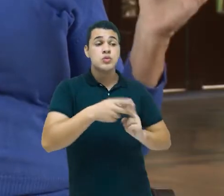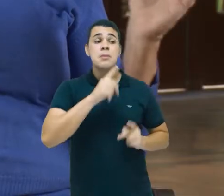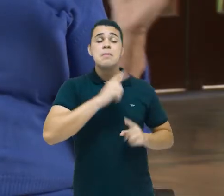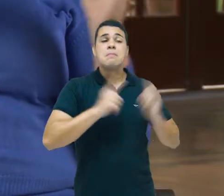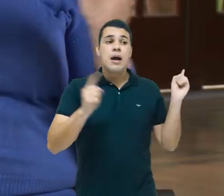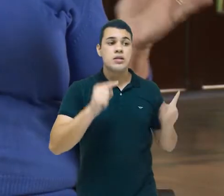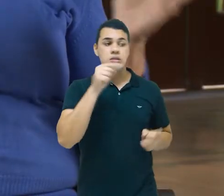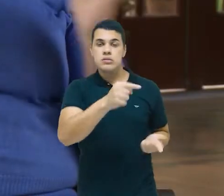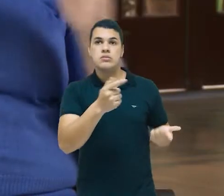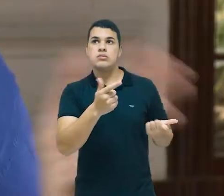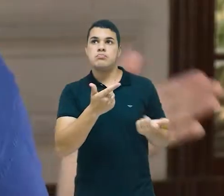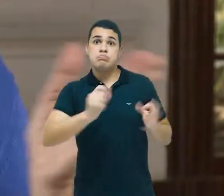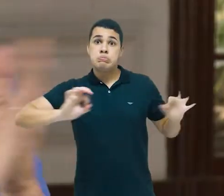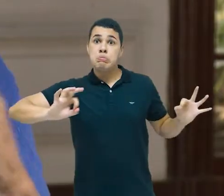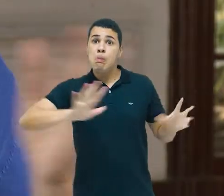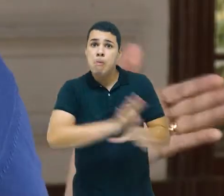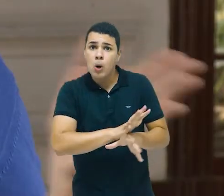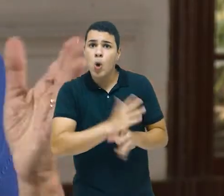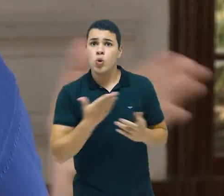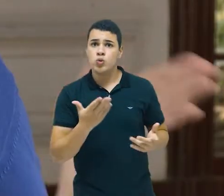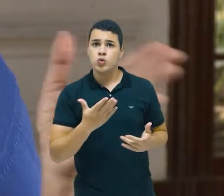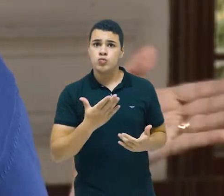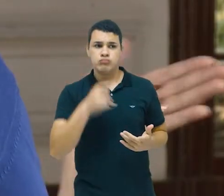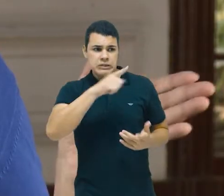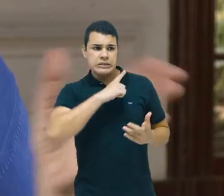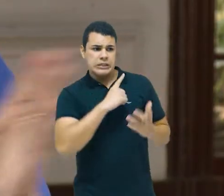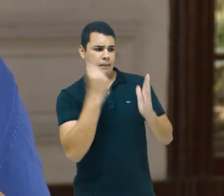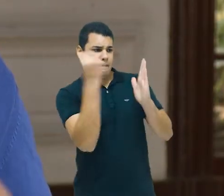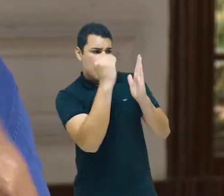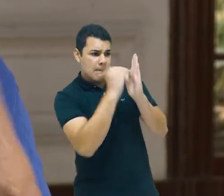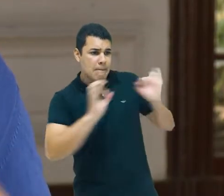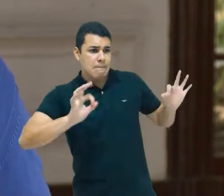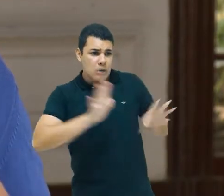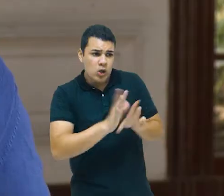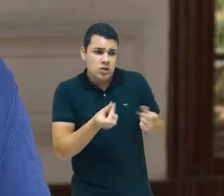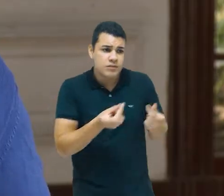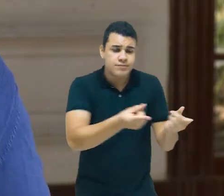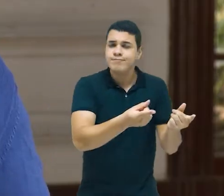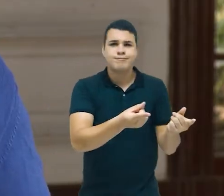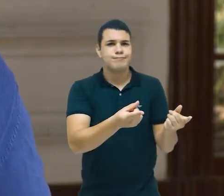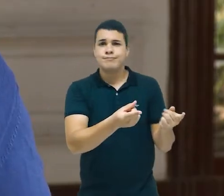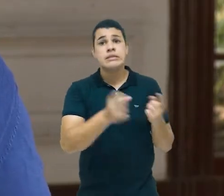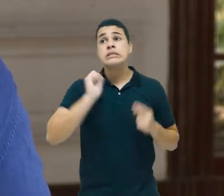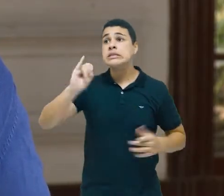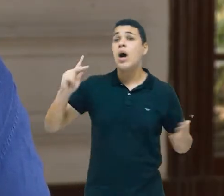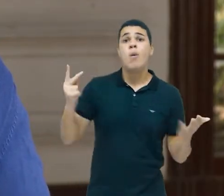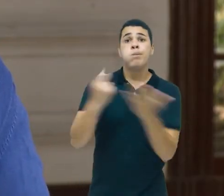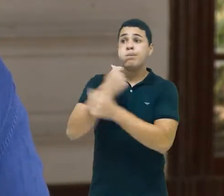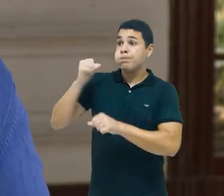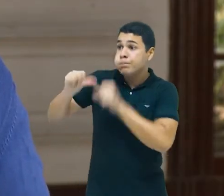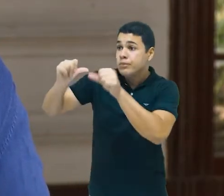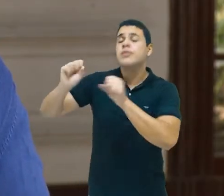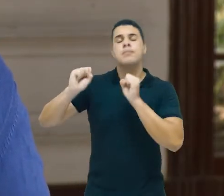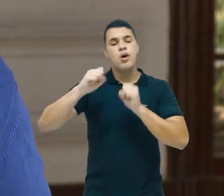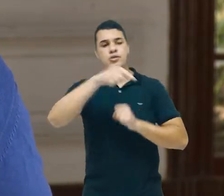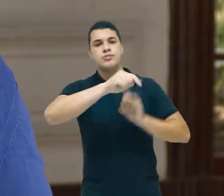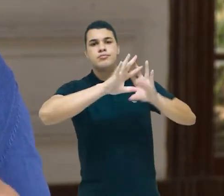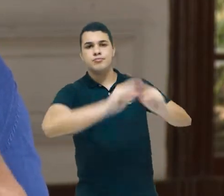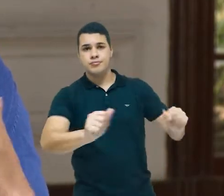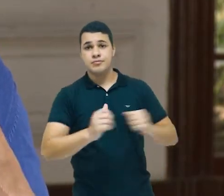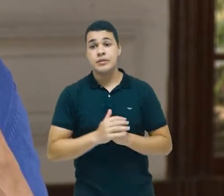dizer que o SUS esteja completamente efetivado. Então, eu penso que é uma reforma muito incompleta,